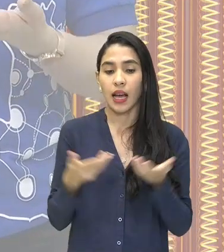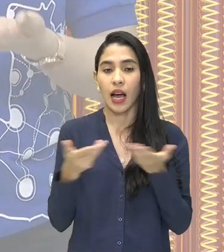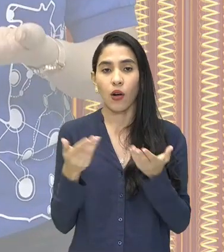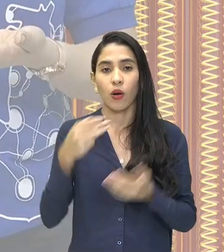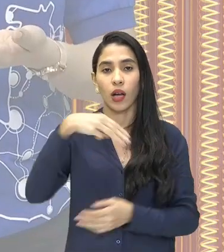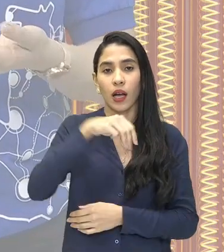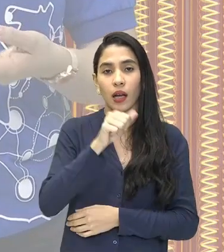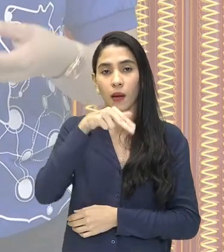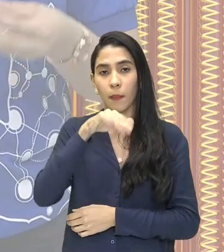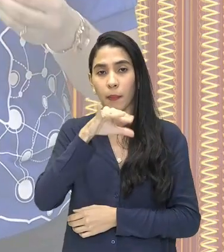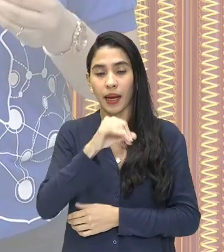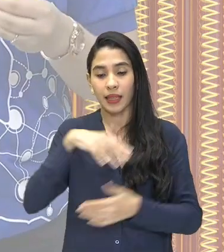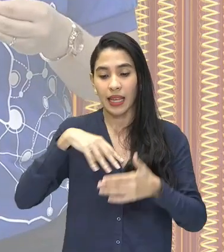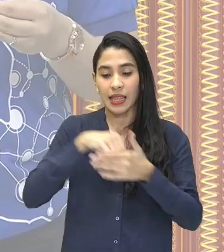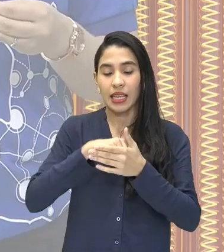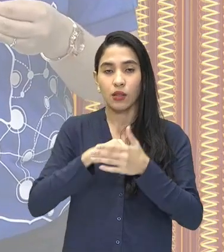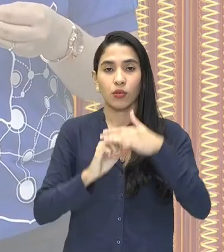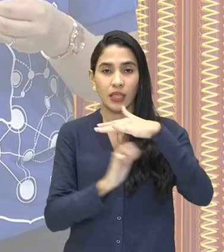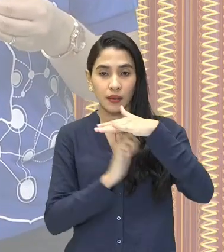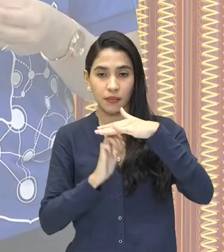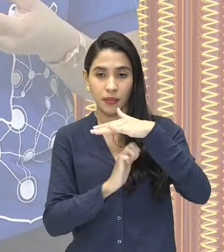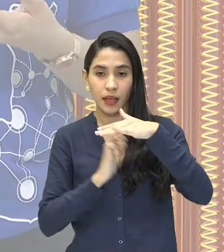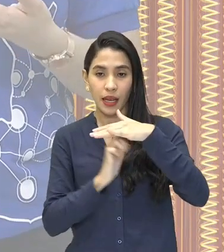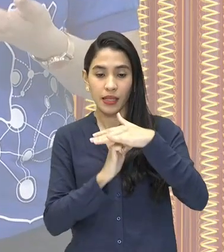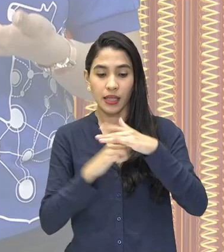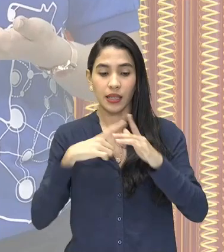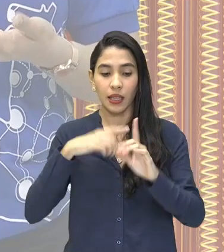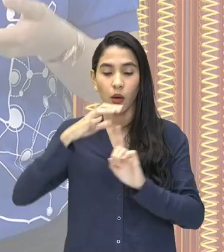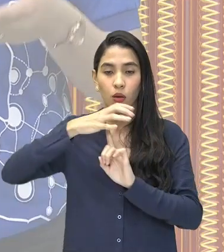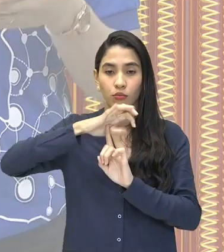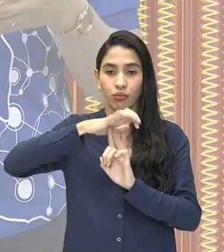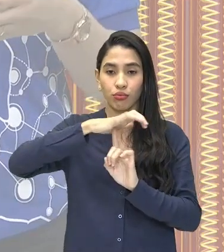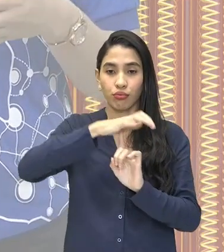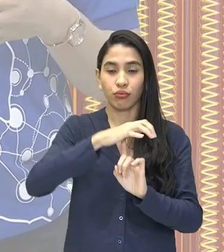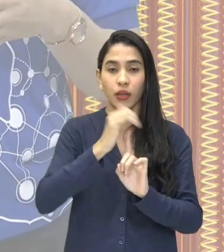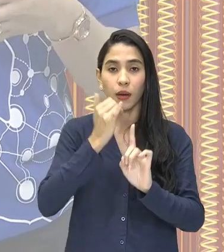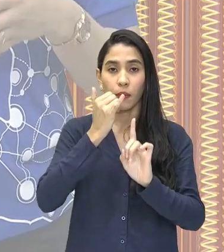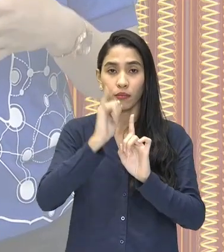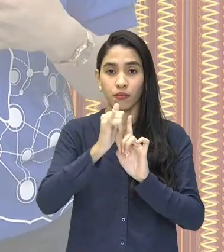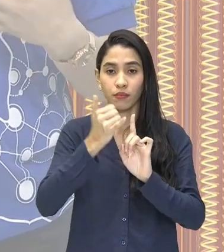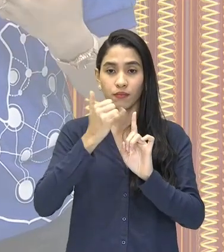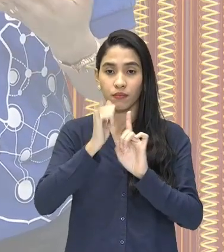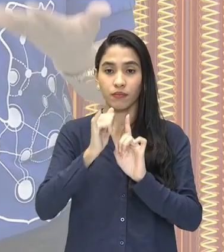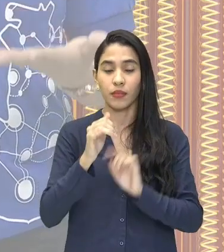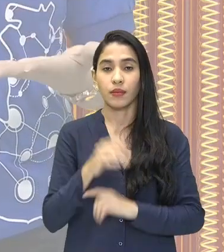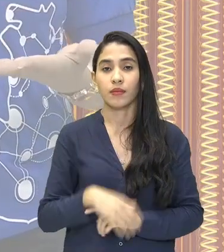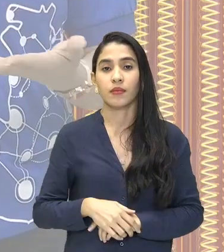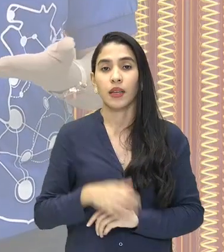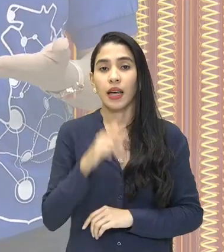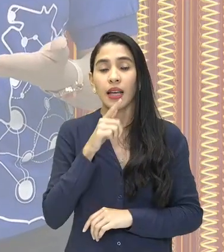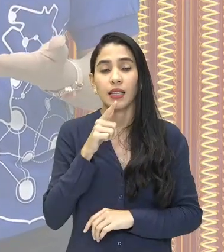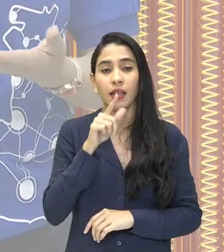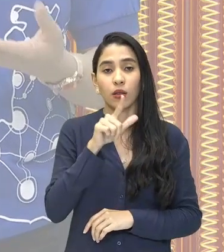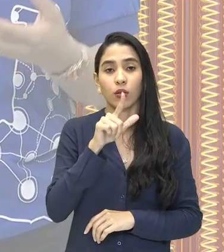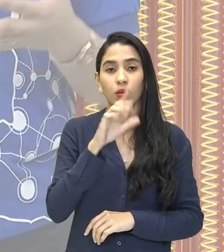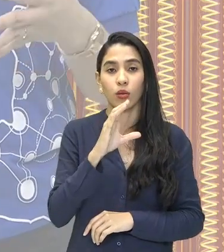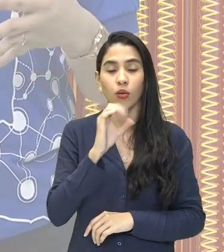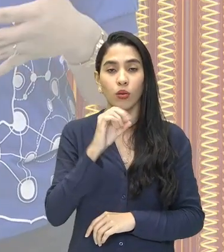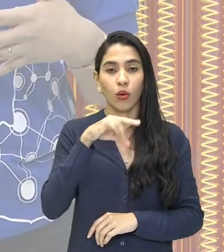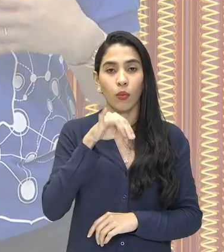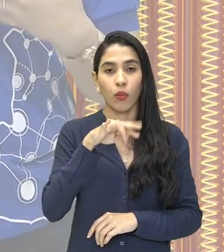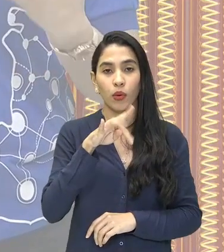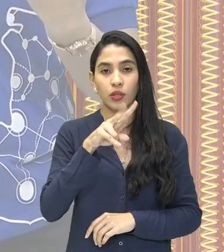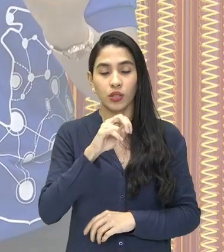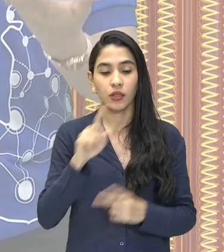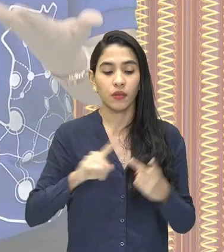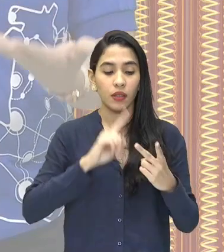na indústria. E essa máquina vai ser movida a vapor, como por exemplo, a locomotiva, como os navios, que vai